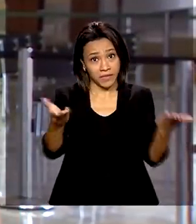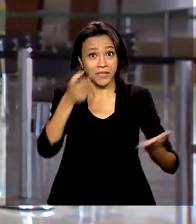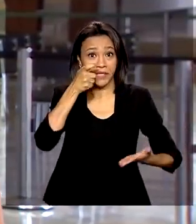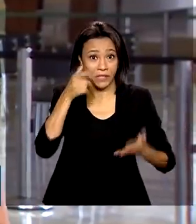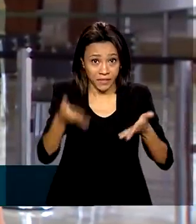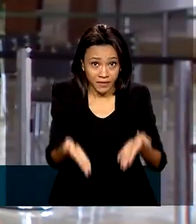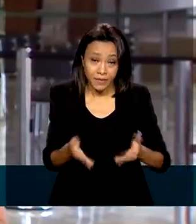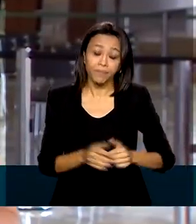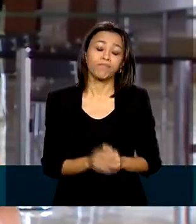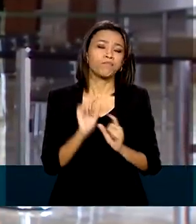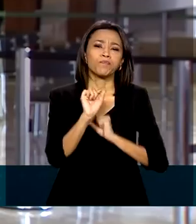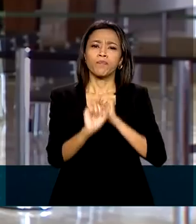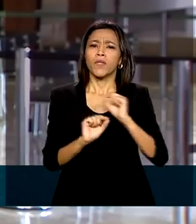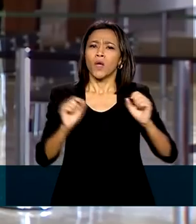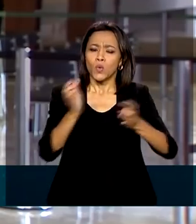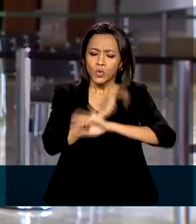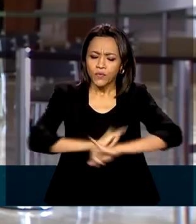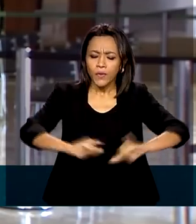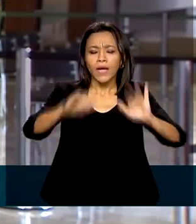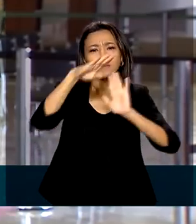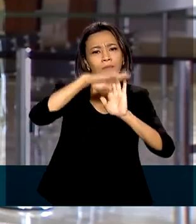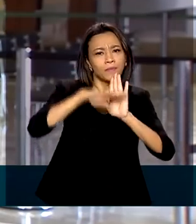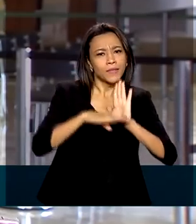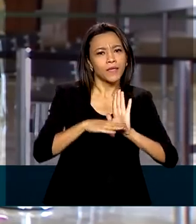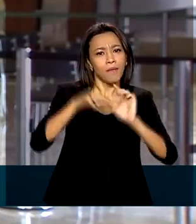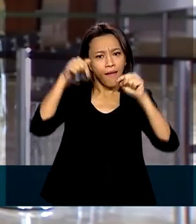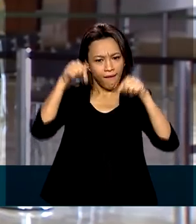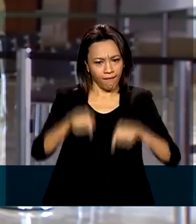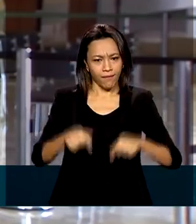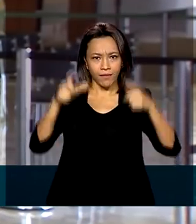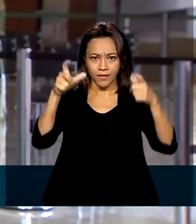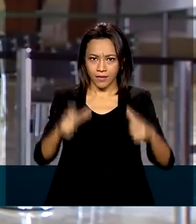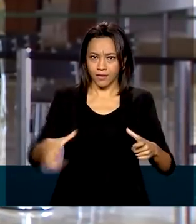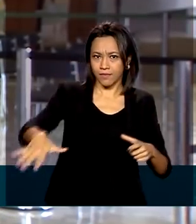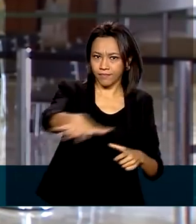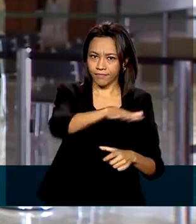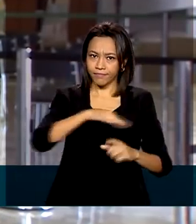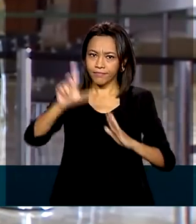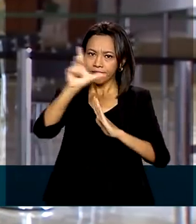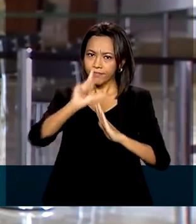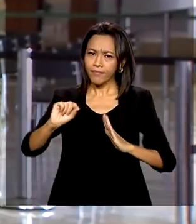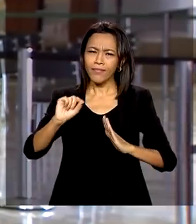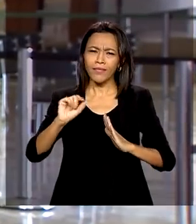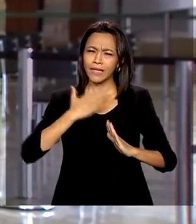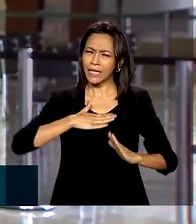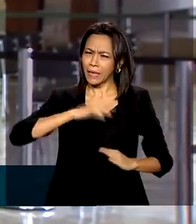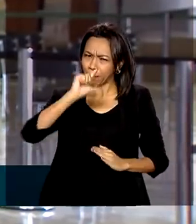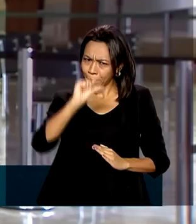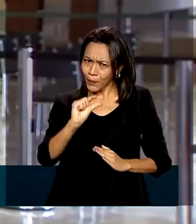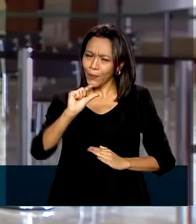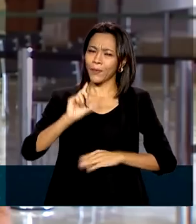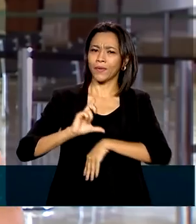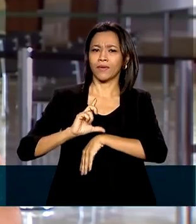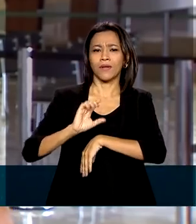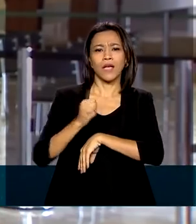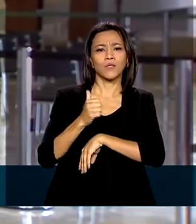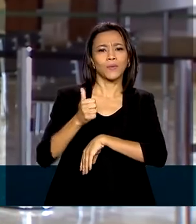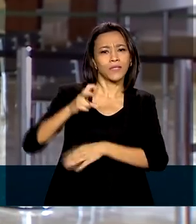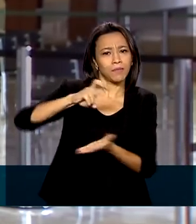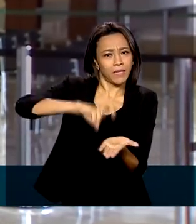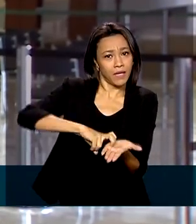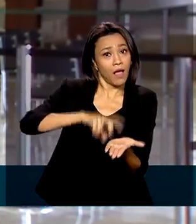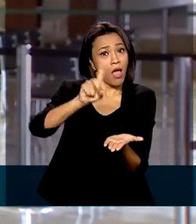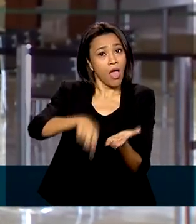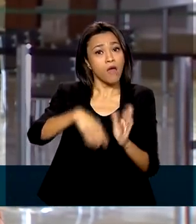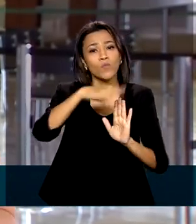o lançamento do Casa Verde e Amarela será aqui no Salão Nobre do Palácio do Planalto, daqui a pouco, às 11 horas da manhã. É um